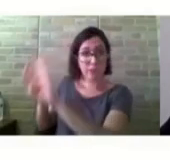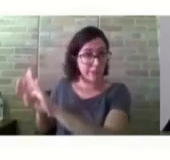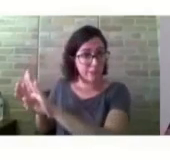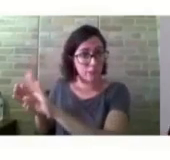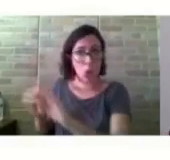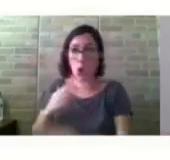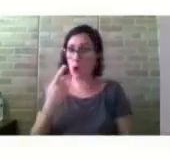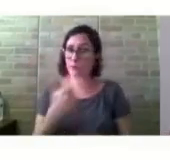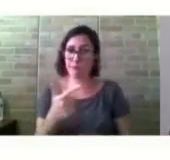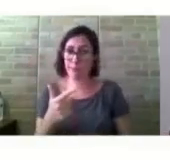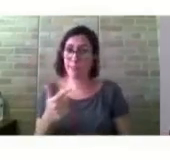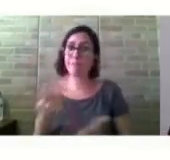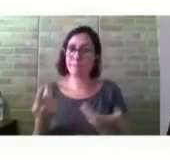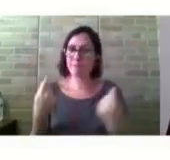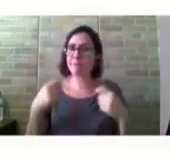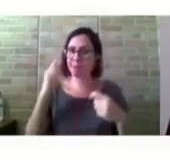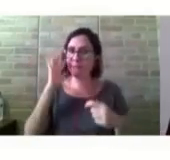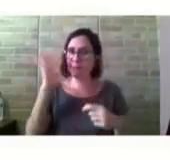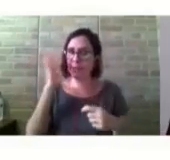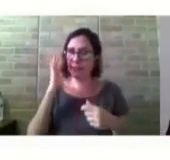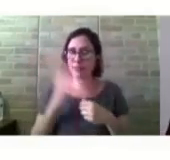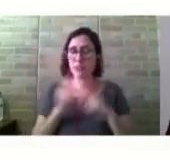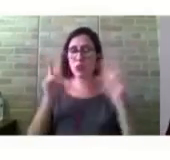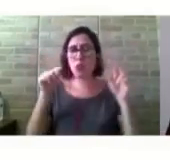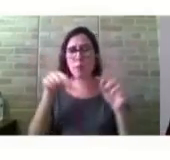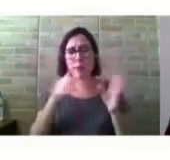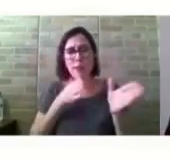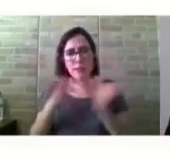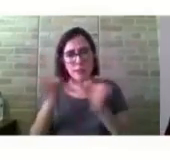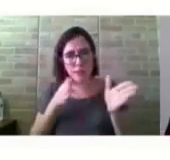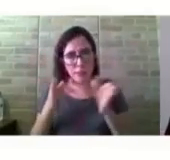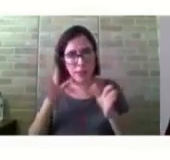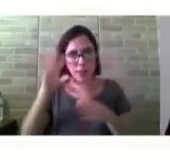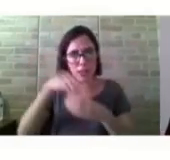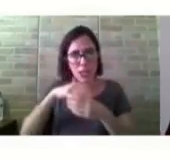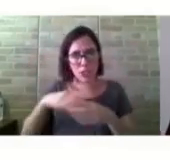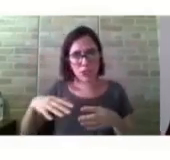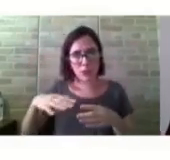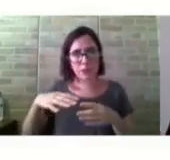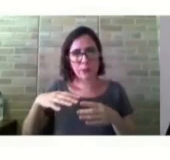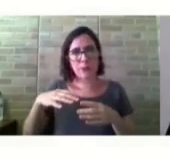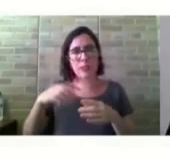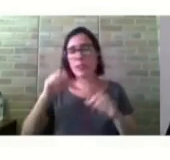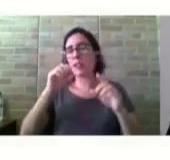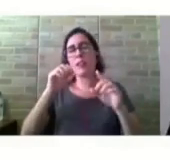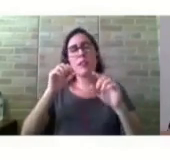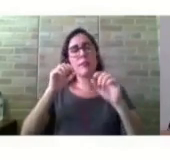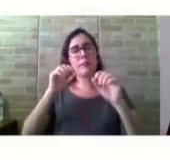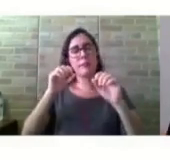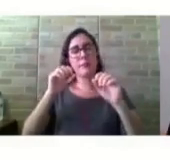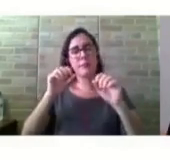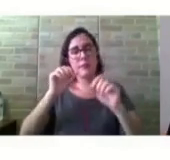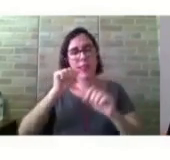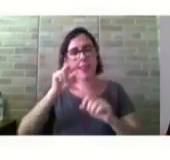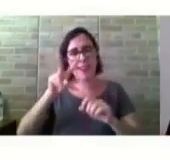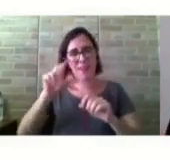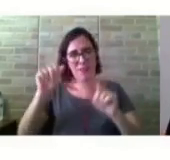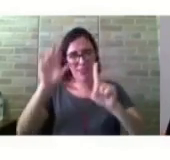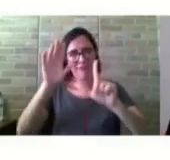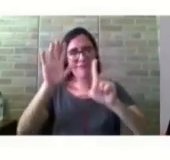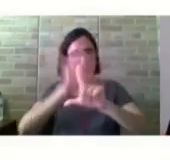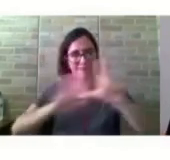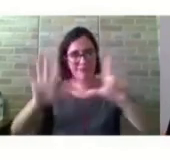Então, continuando essa questão da acessibilidade no ambiente virtual voltado às pessoas com deficiência visual e baixa visão,